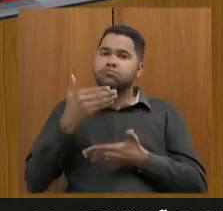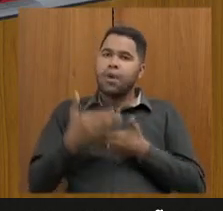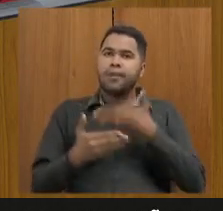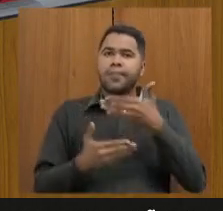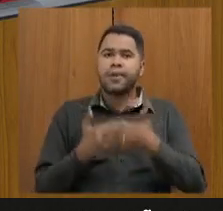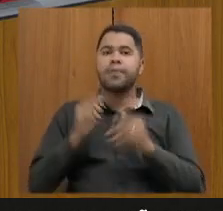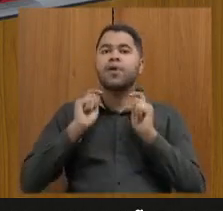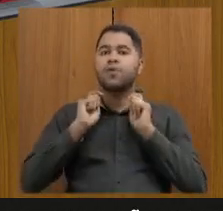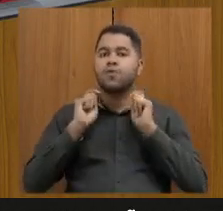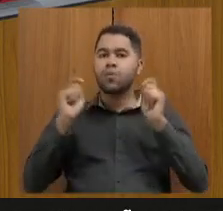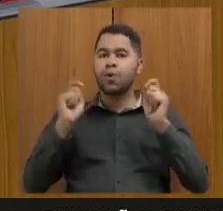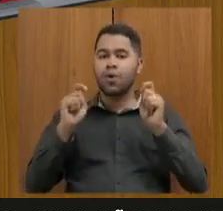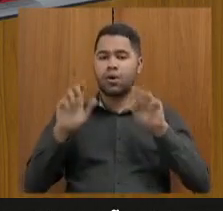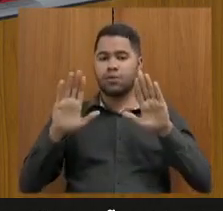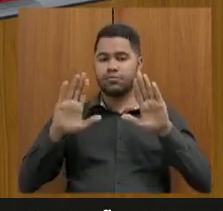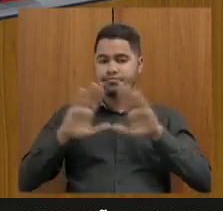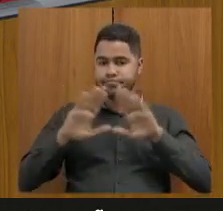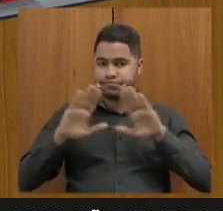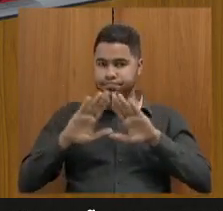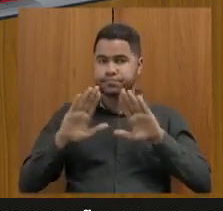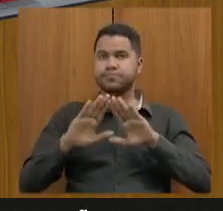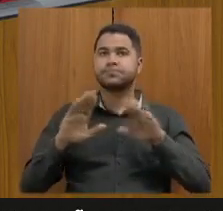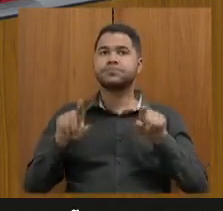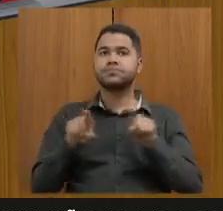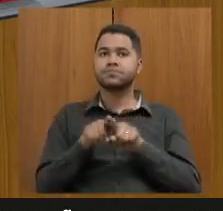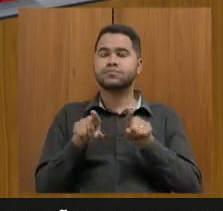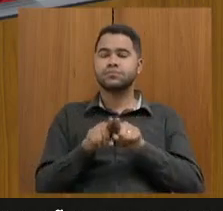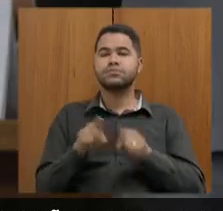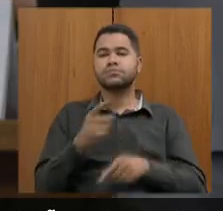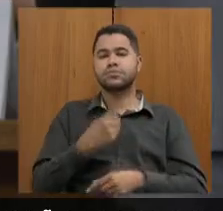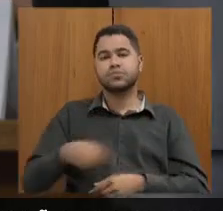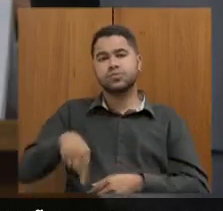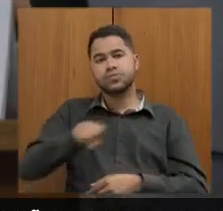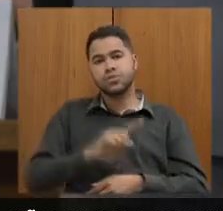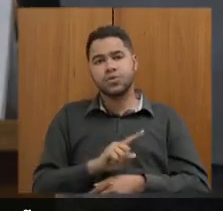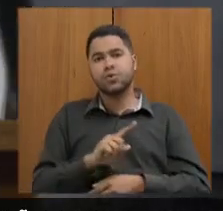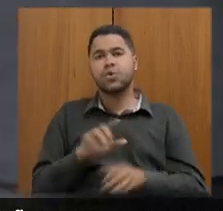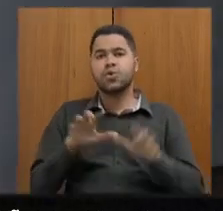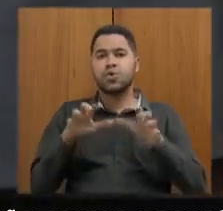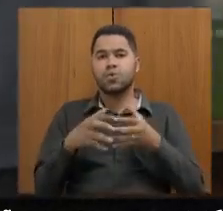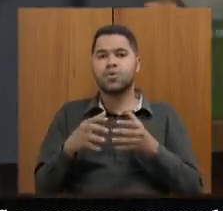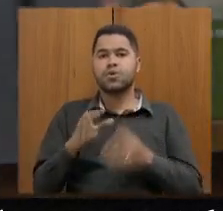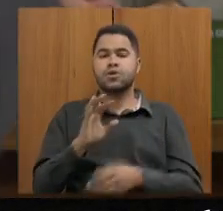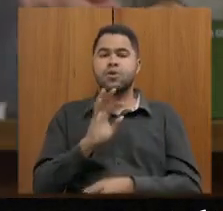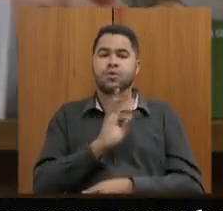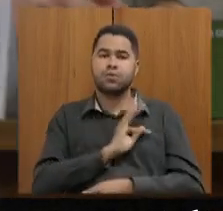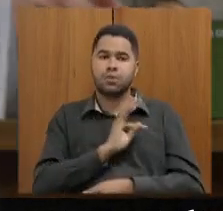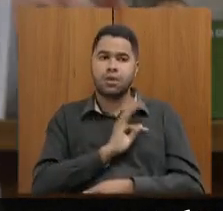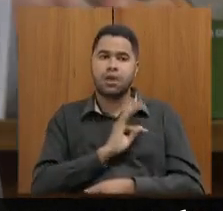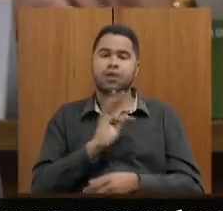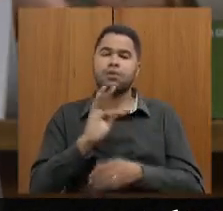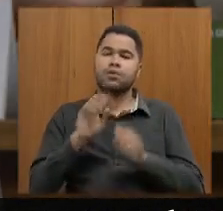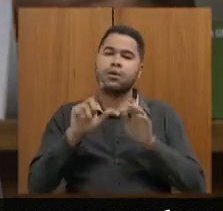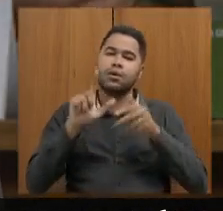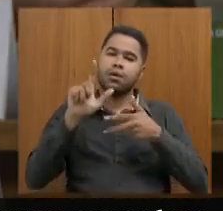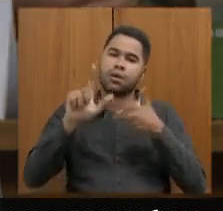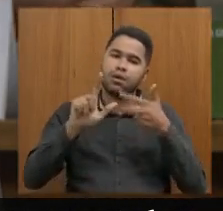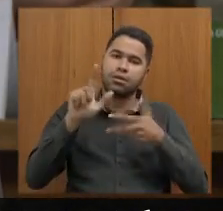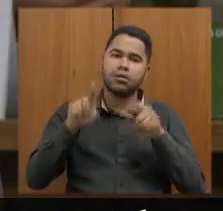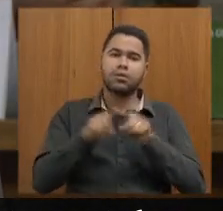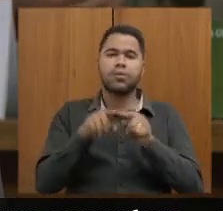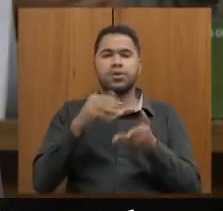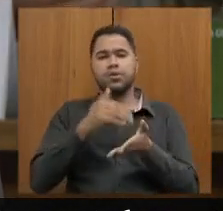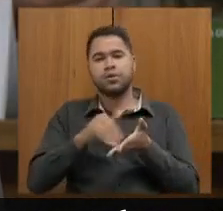no foro da Assembleia Legislativa, com a nossa comissão técnico-legislativa e a Secretaria de Governo.